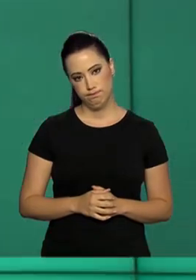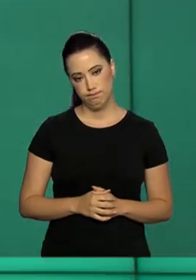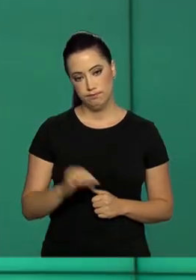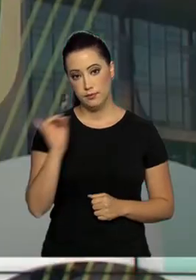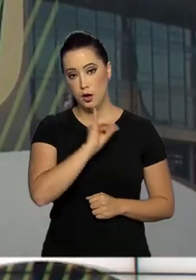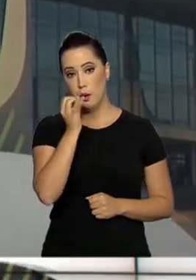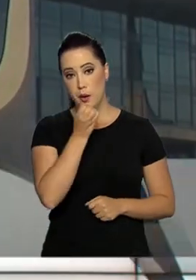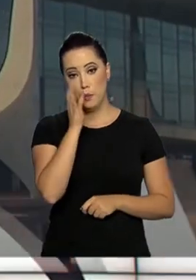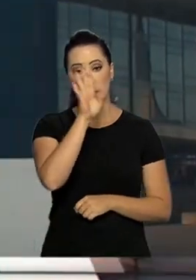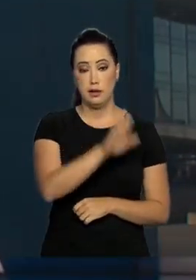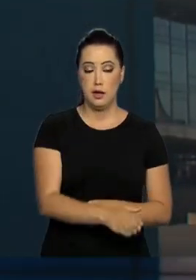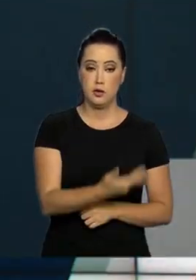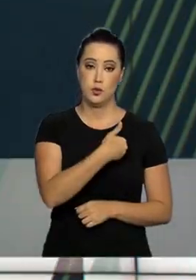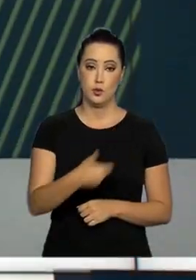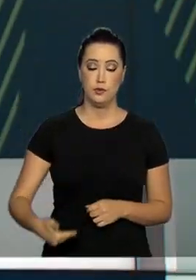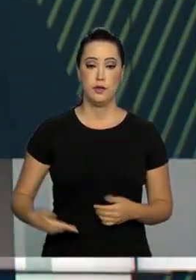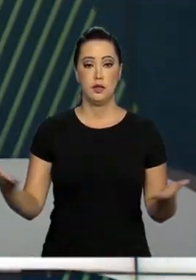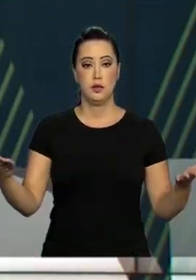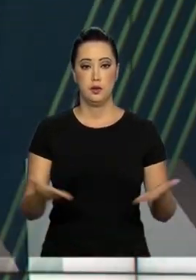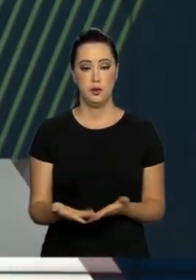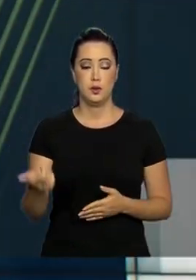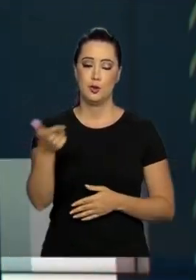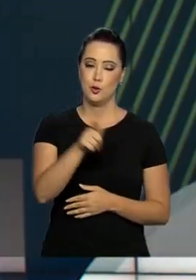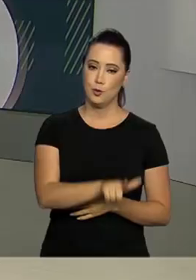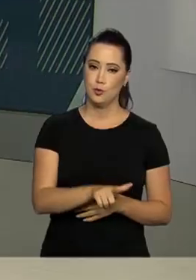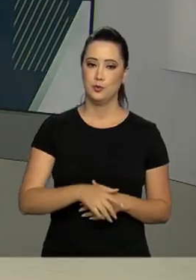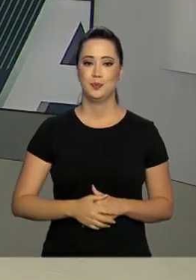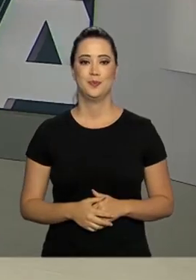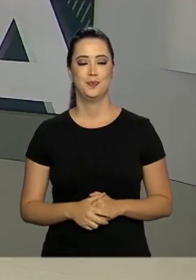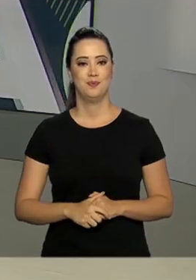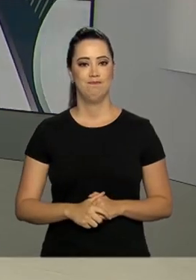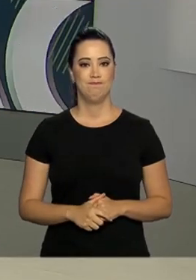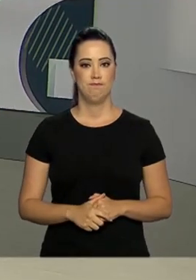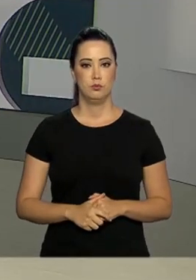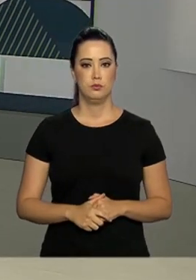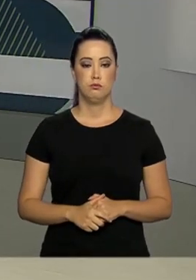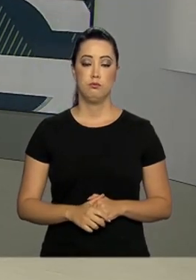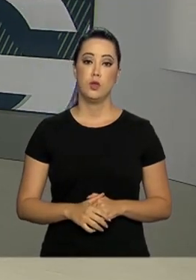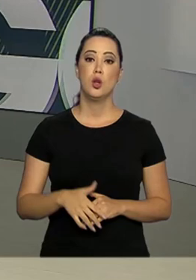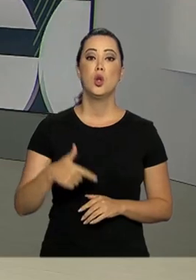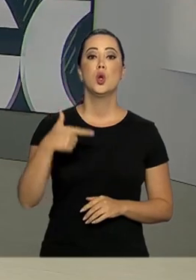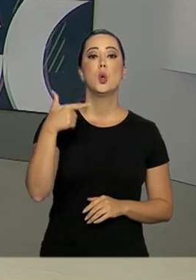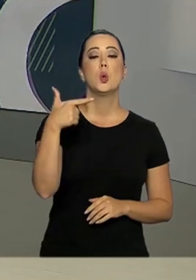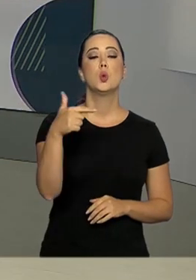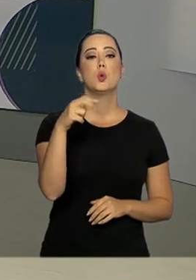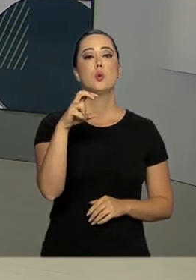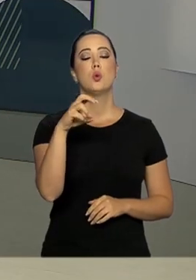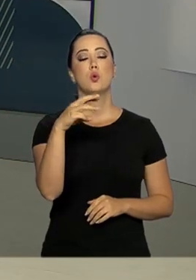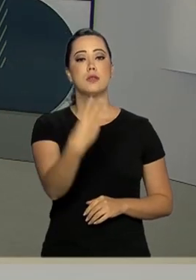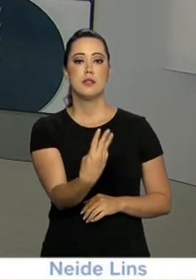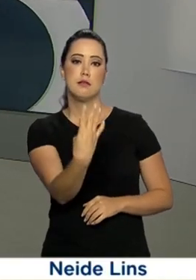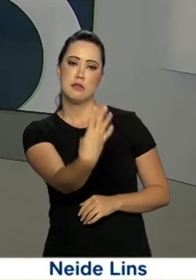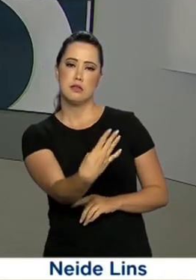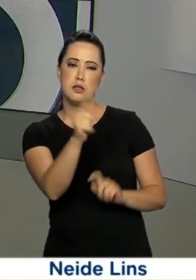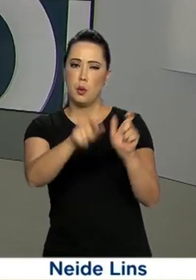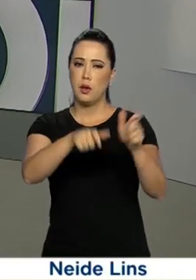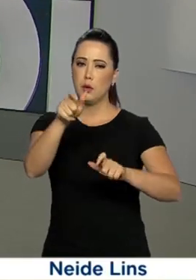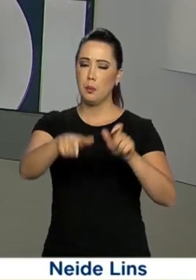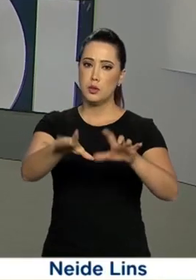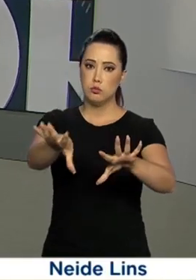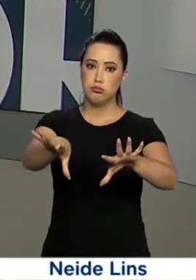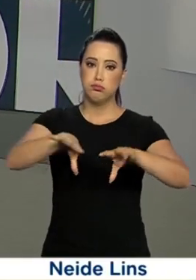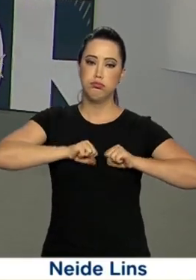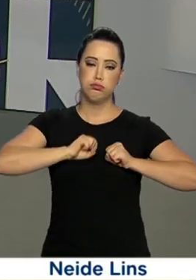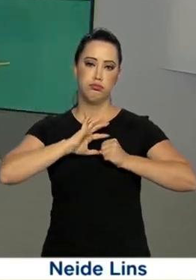Olá, boa tarde. O governo agora já está de volta. Agora são 234 casos confirmados de